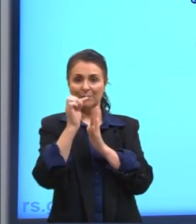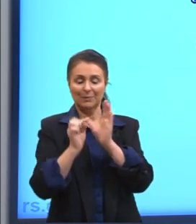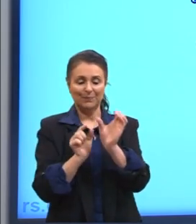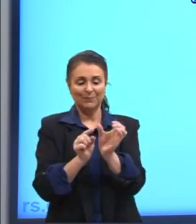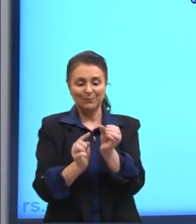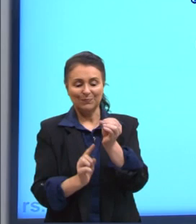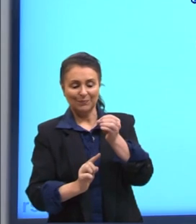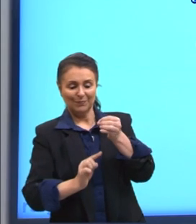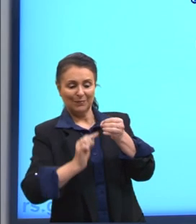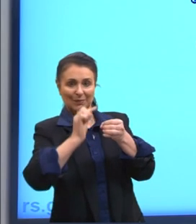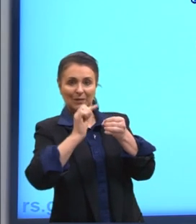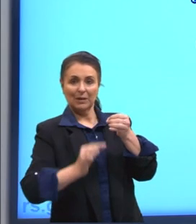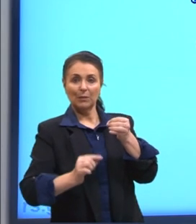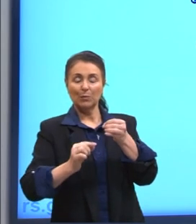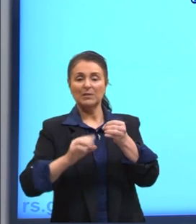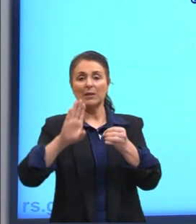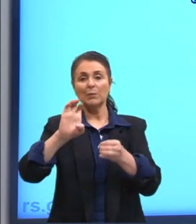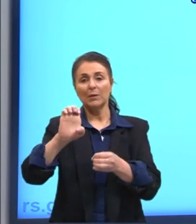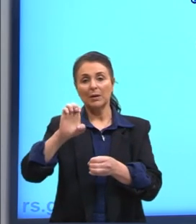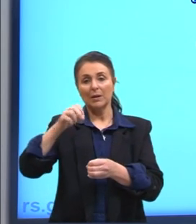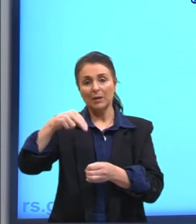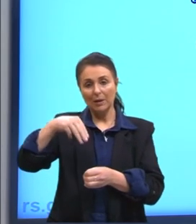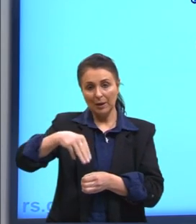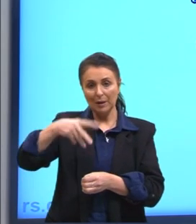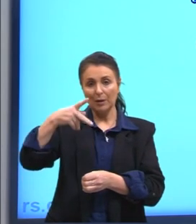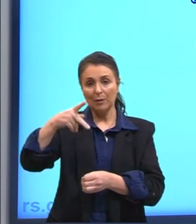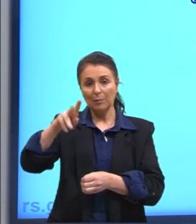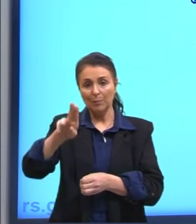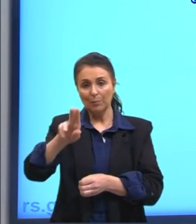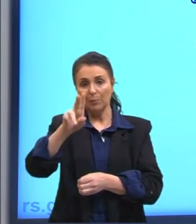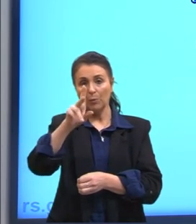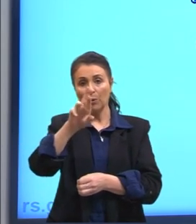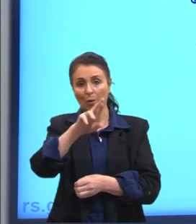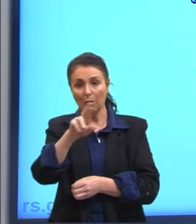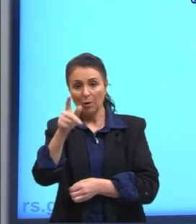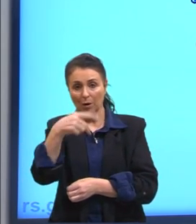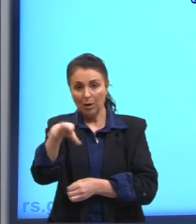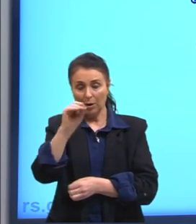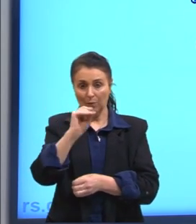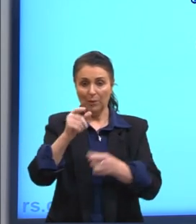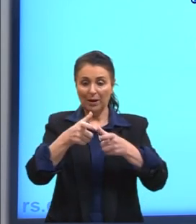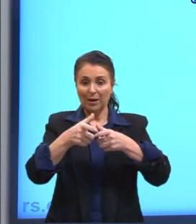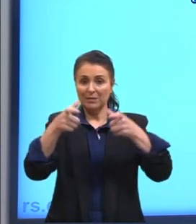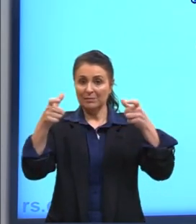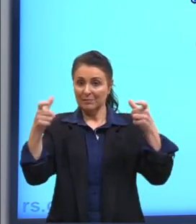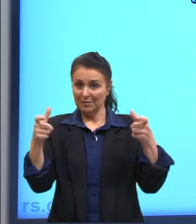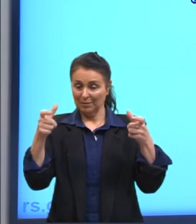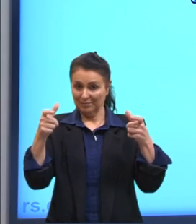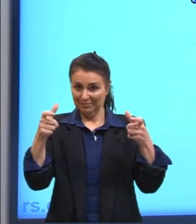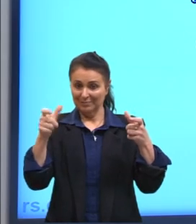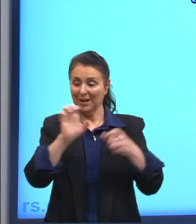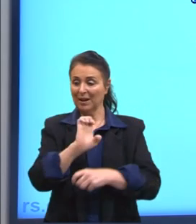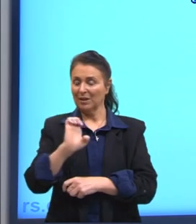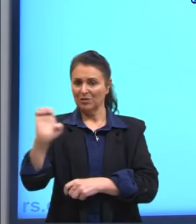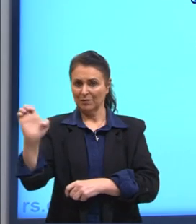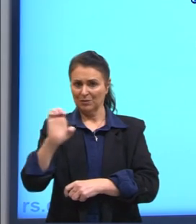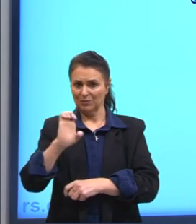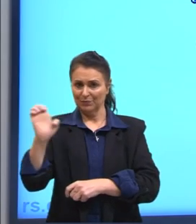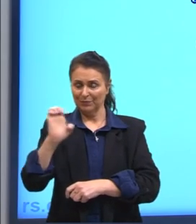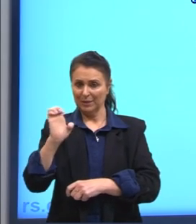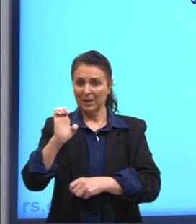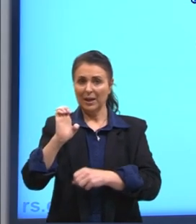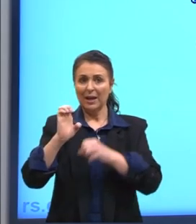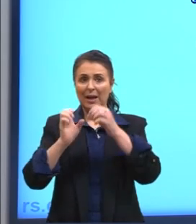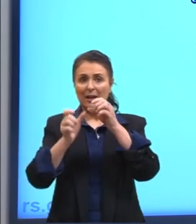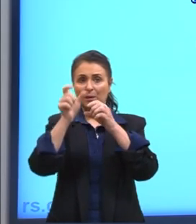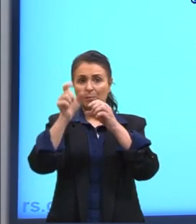Depois, a gente tem o empurrão, que é onde acontece a expansão adiabática e empurra o pistão para baixo num